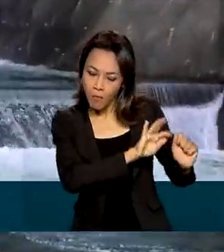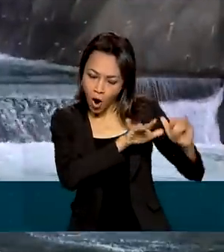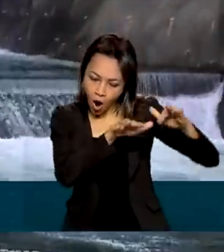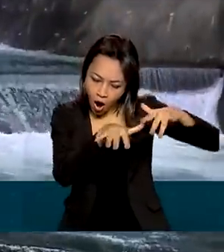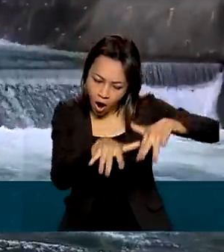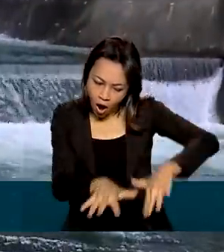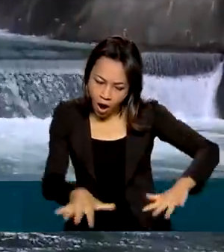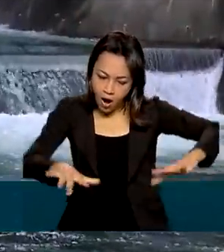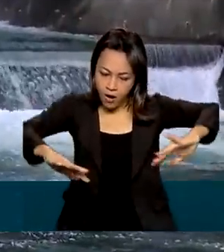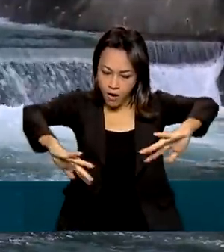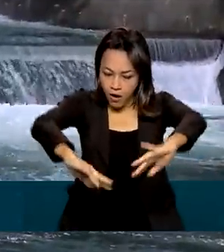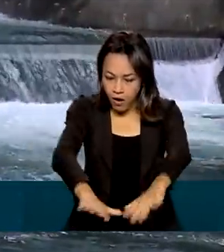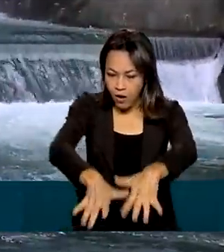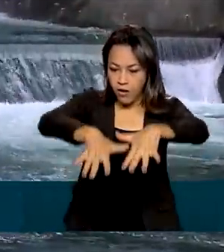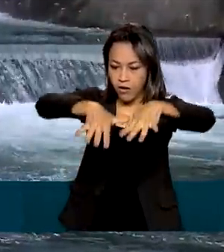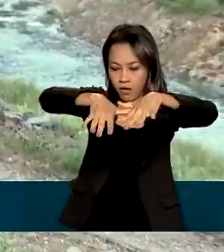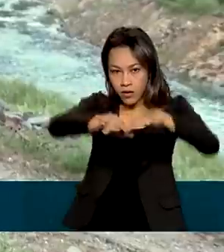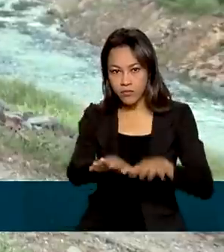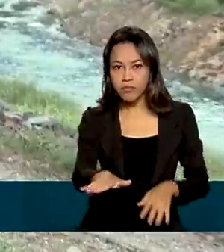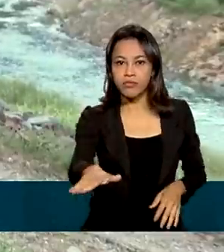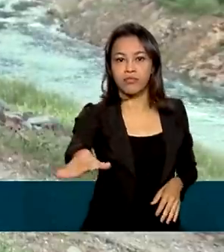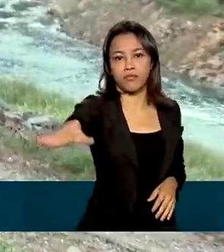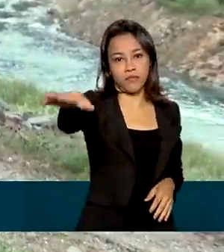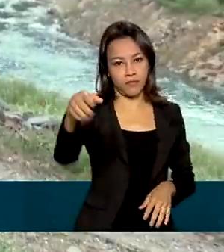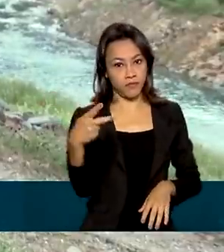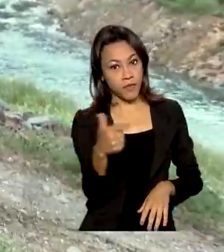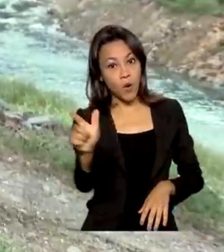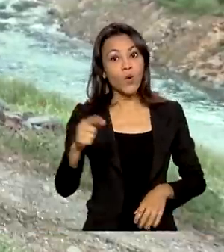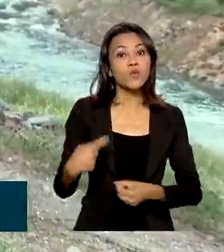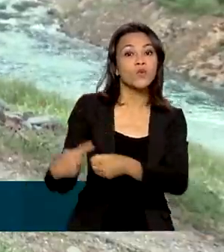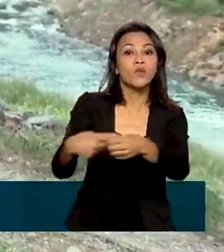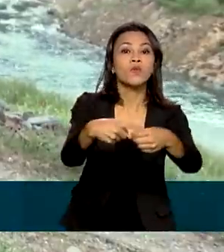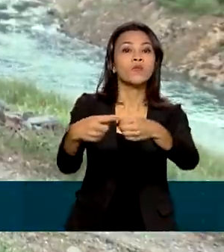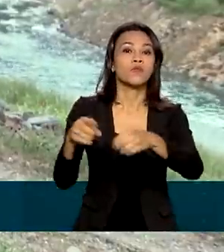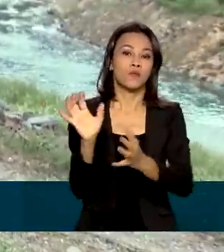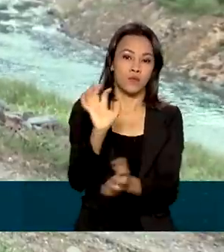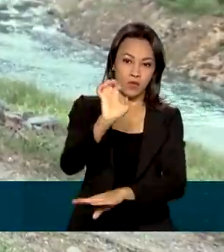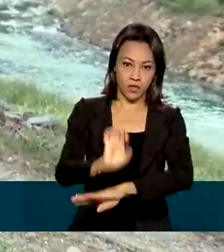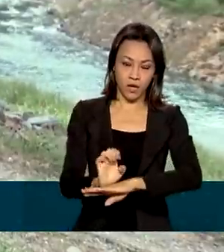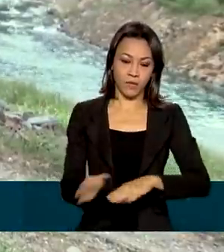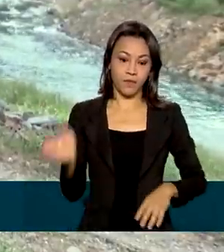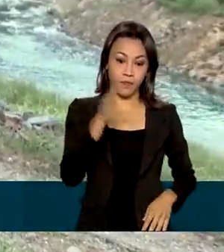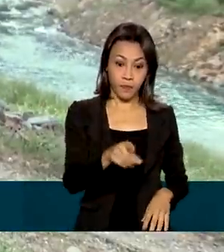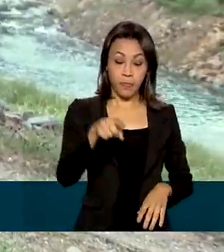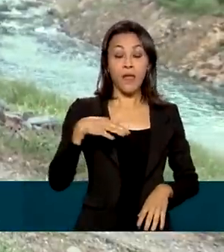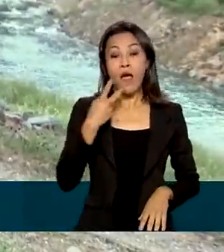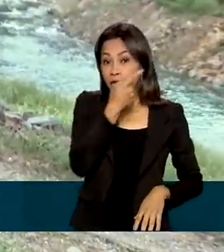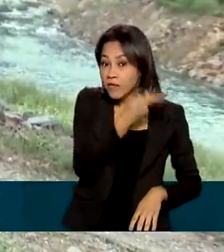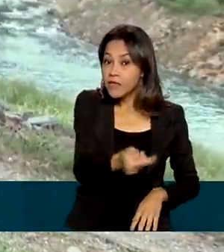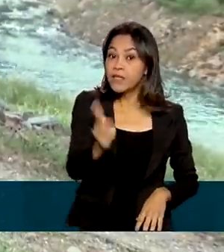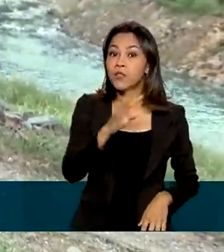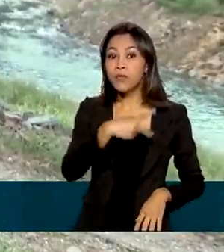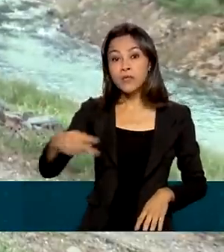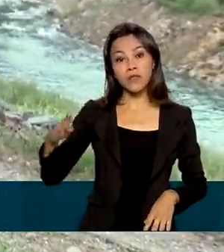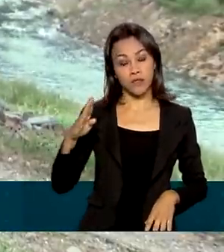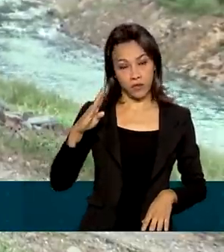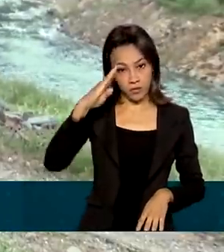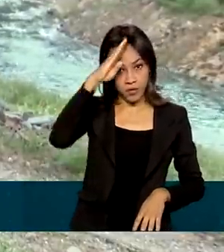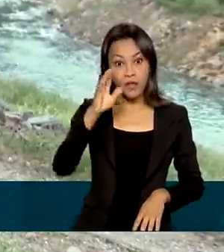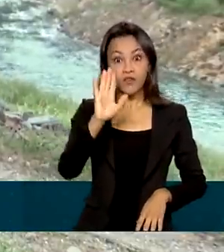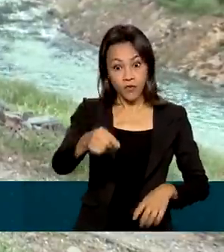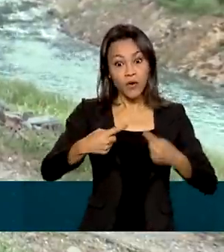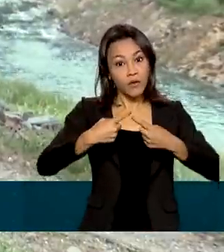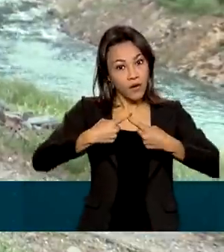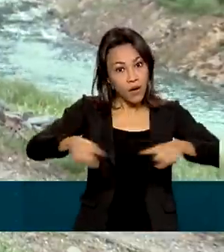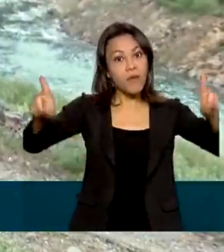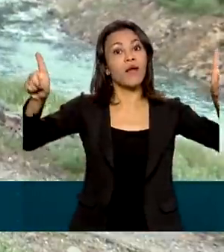a outras regiões do Estado. Durante a visita do presidente Jair Bolsonaro, foi liberada a água da barragem do Jati